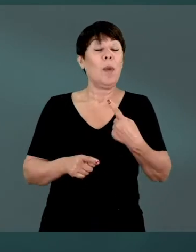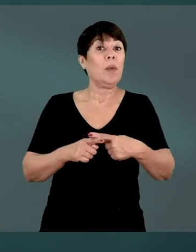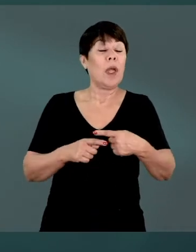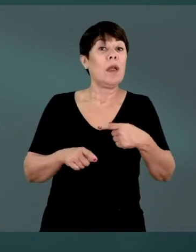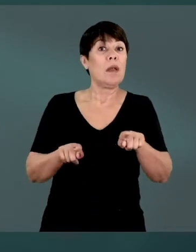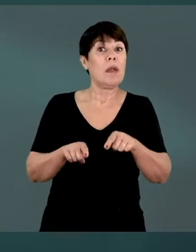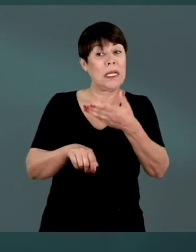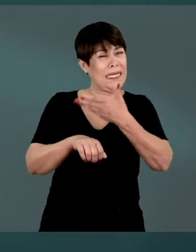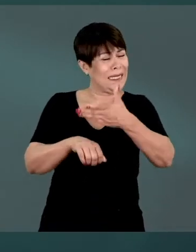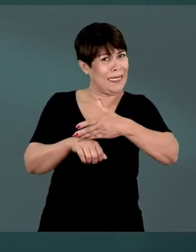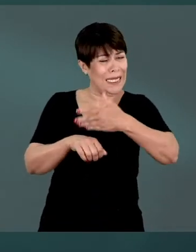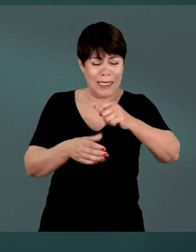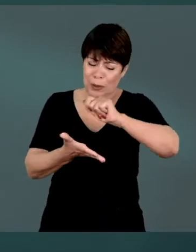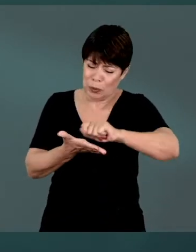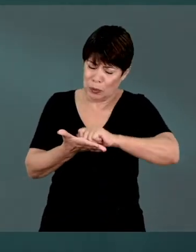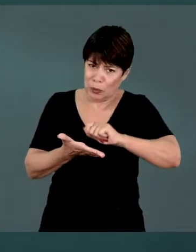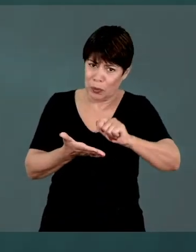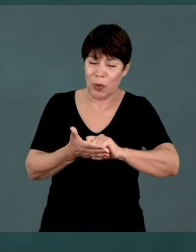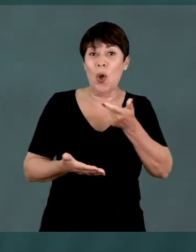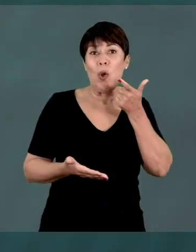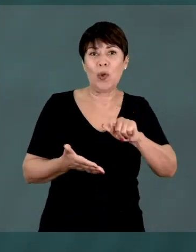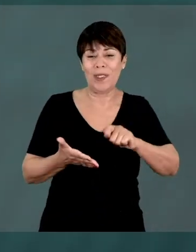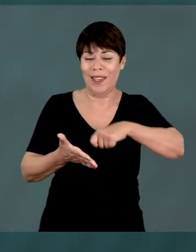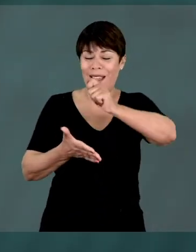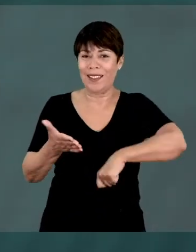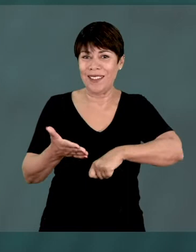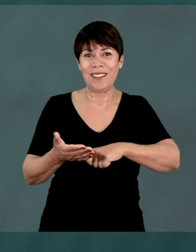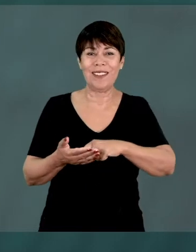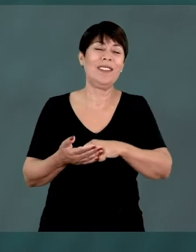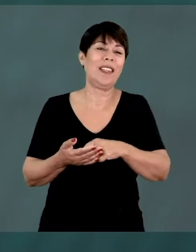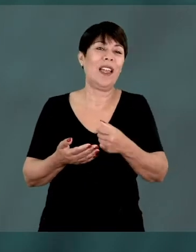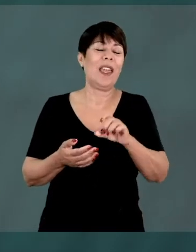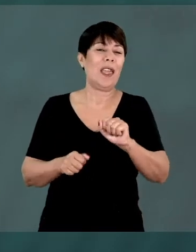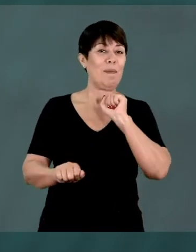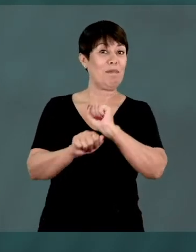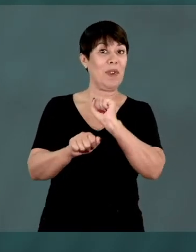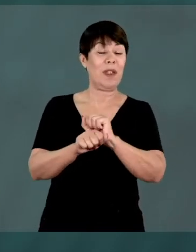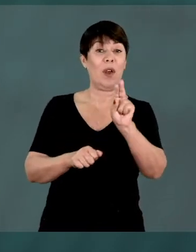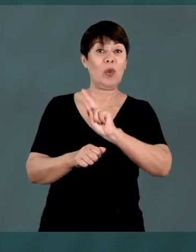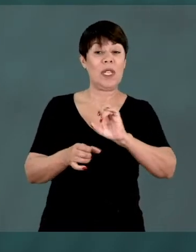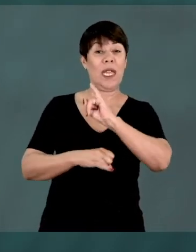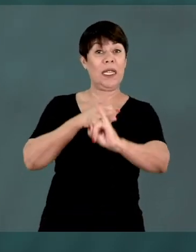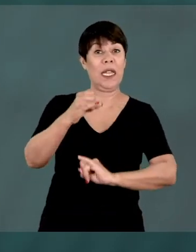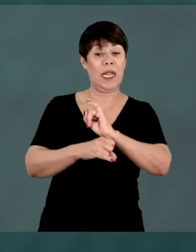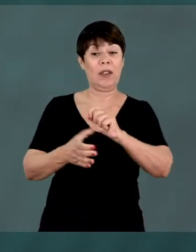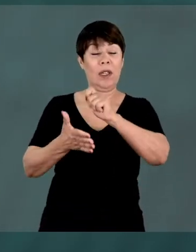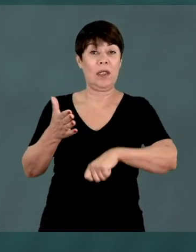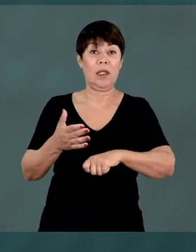Eu treinei a escrita manual para poder ter uma assinatura e deixar de usar digital em documento.